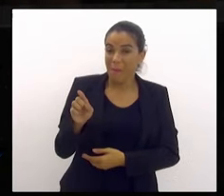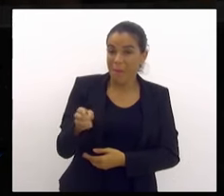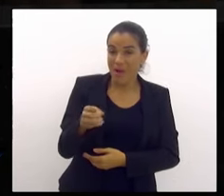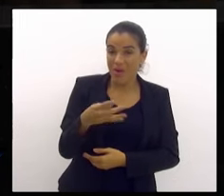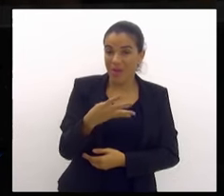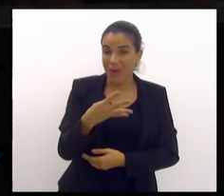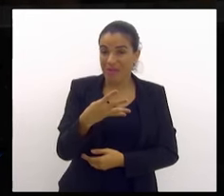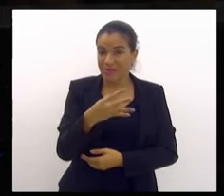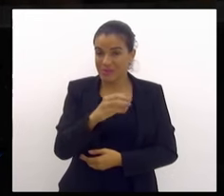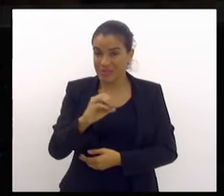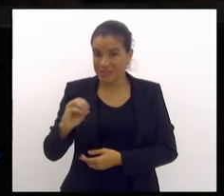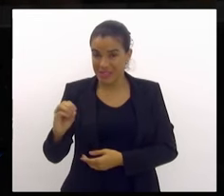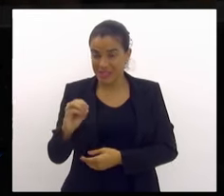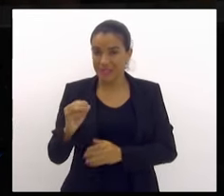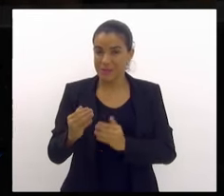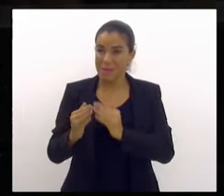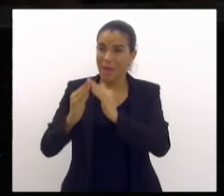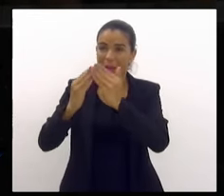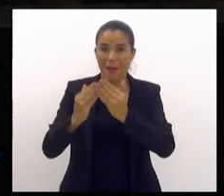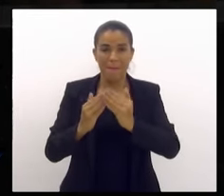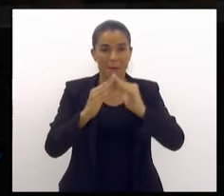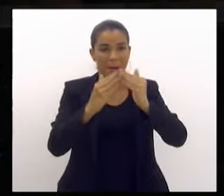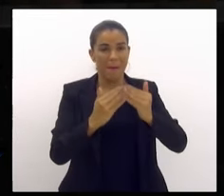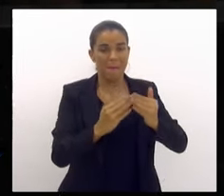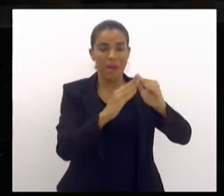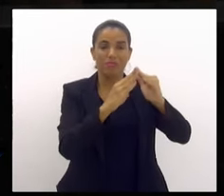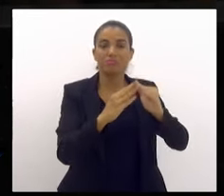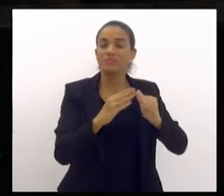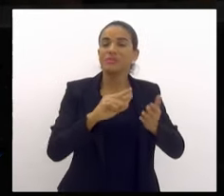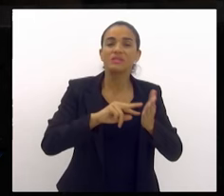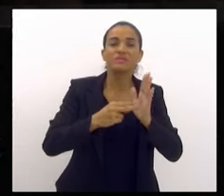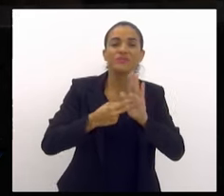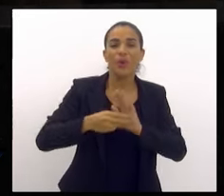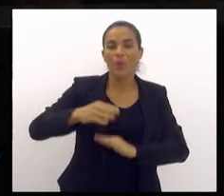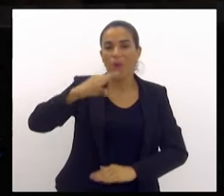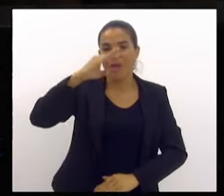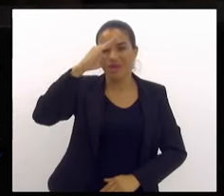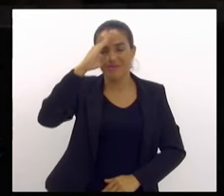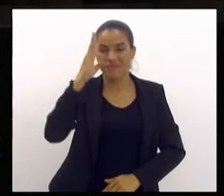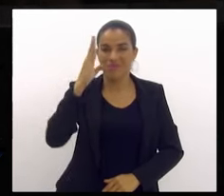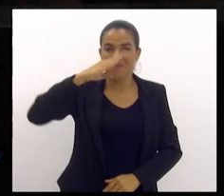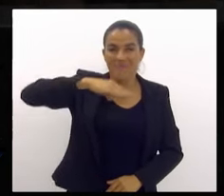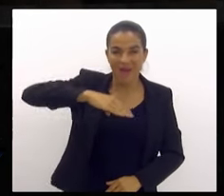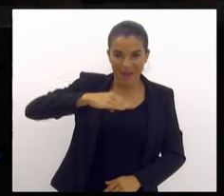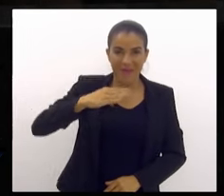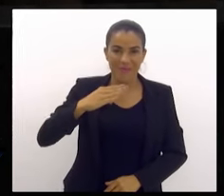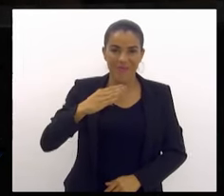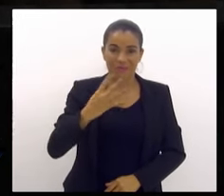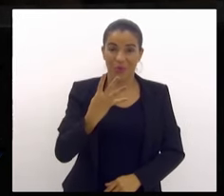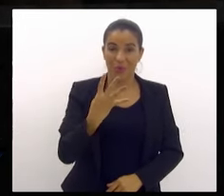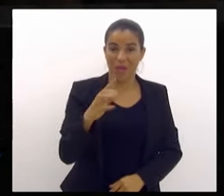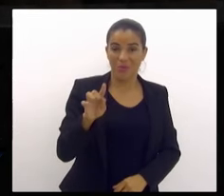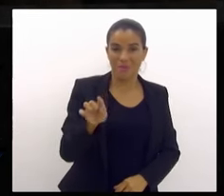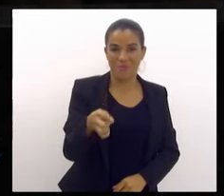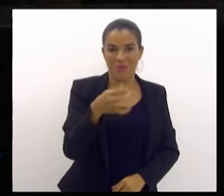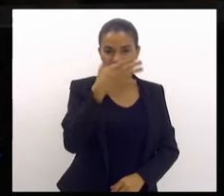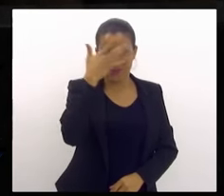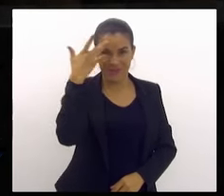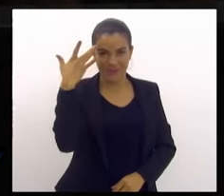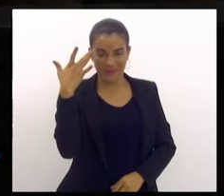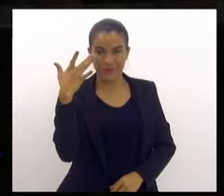comunidades, podemos ter aí um exército do mal de 4 mil pessoas,